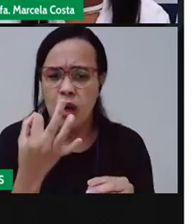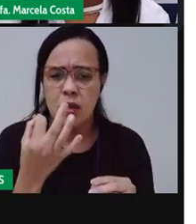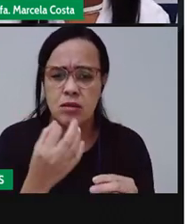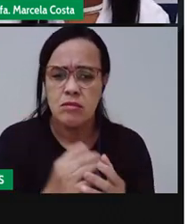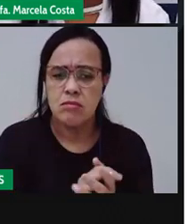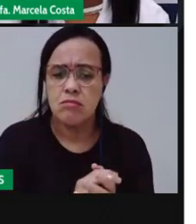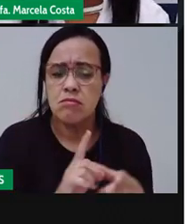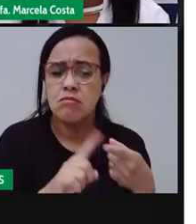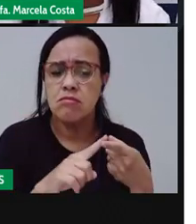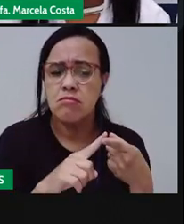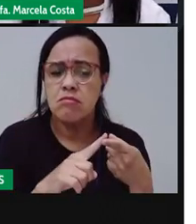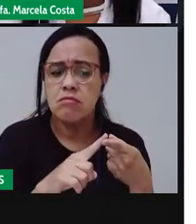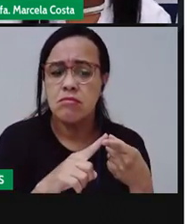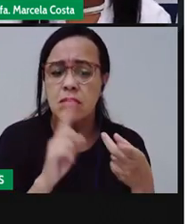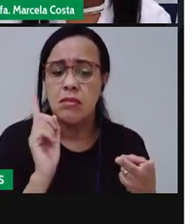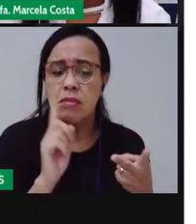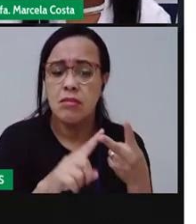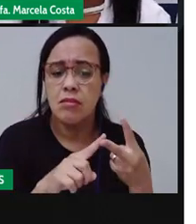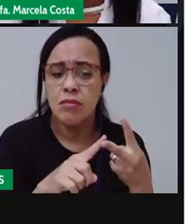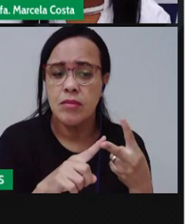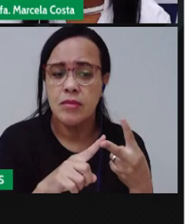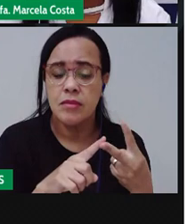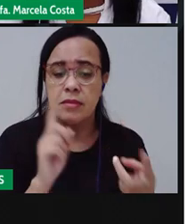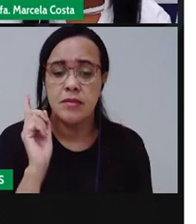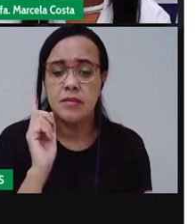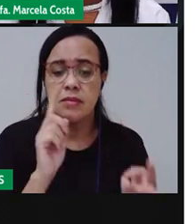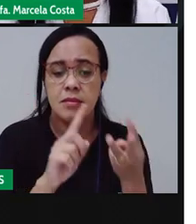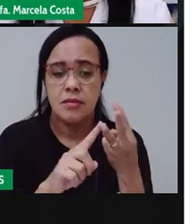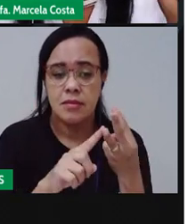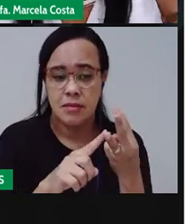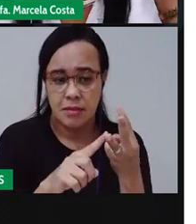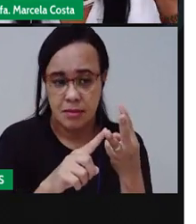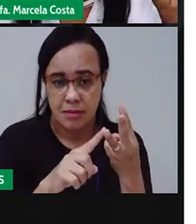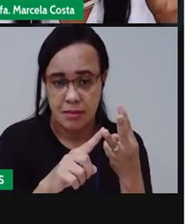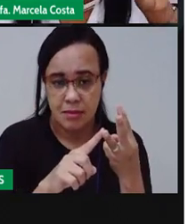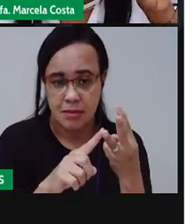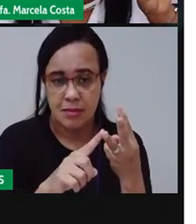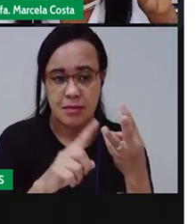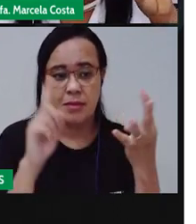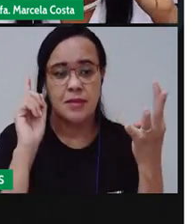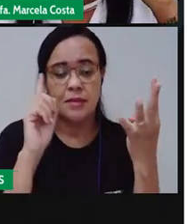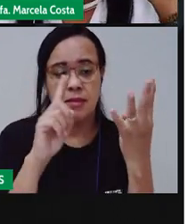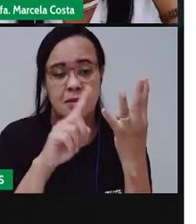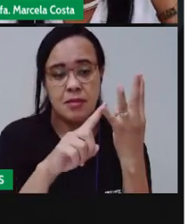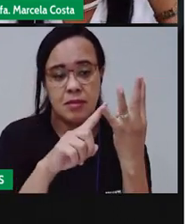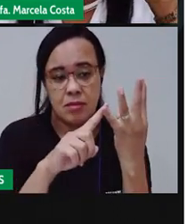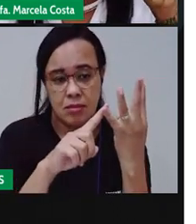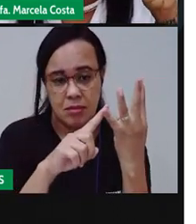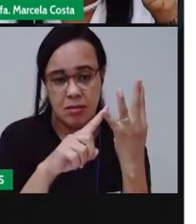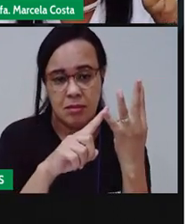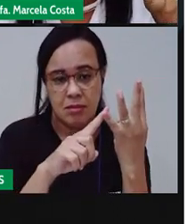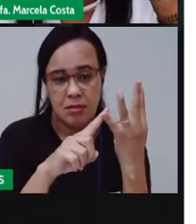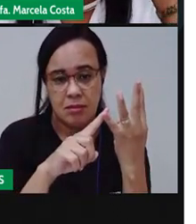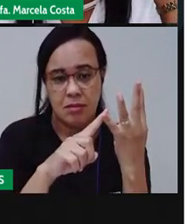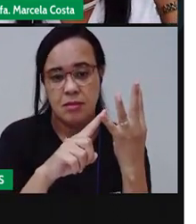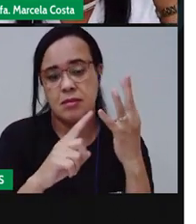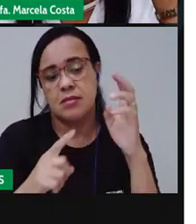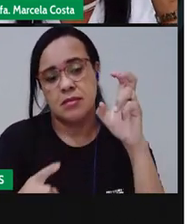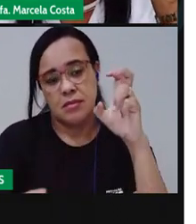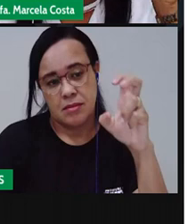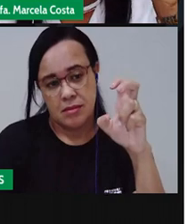Um, dois, três, quatro,